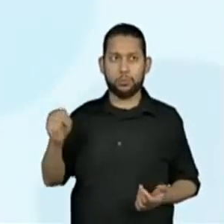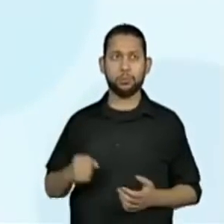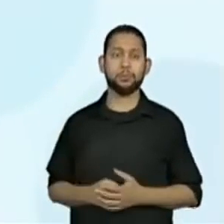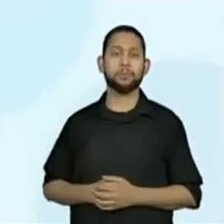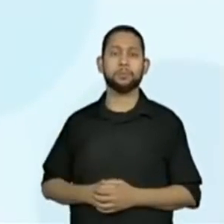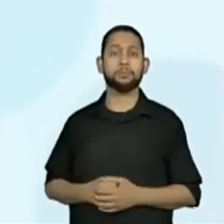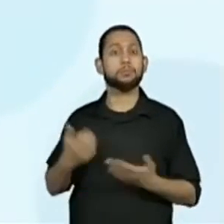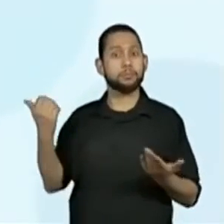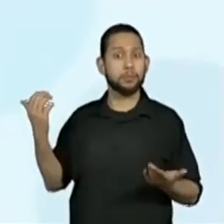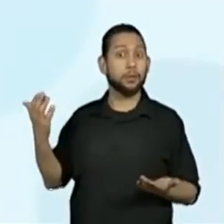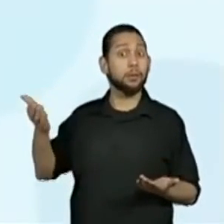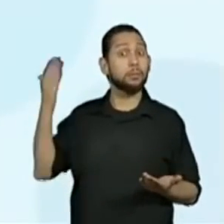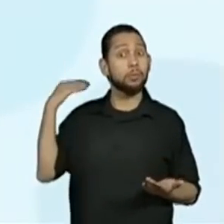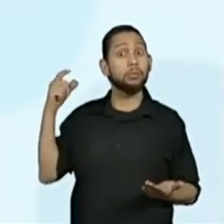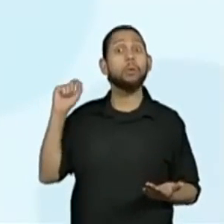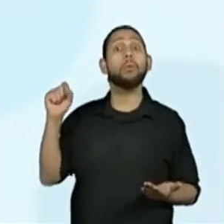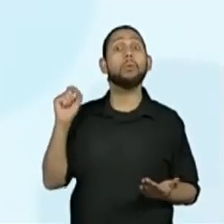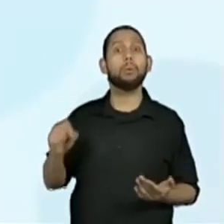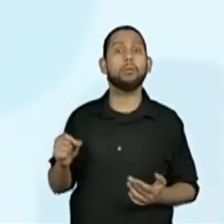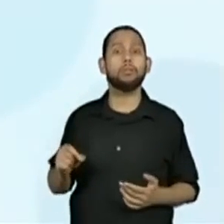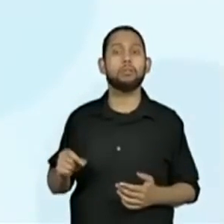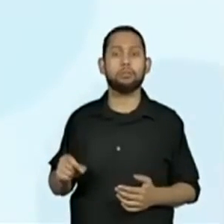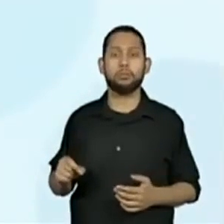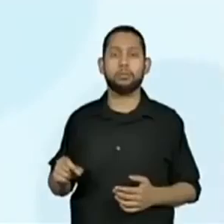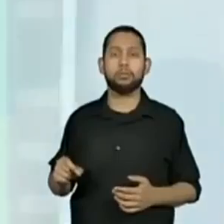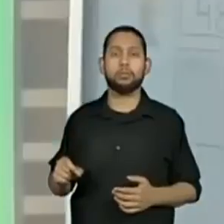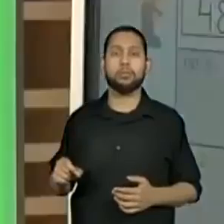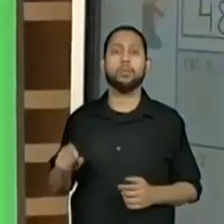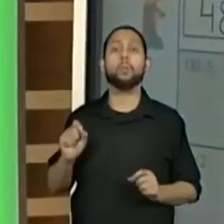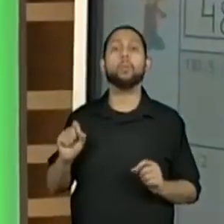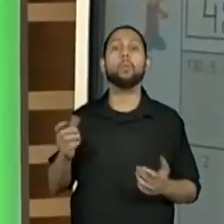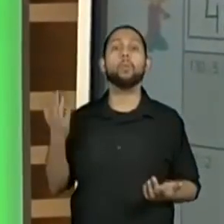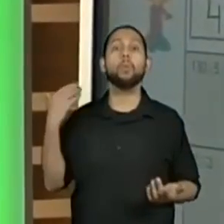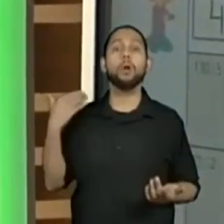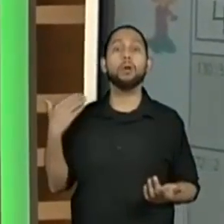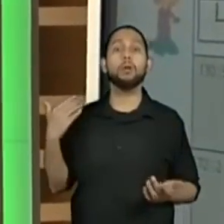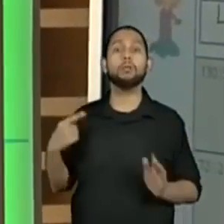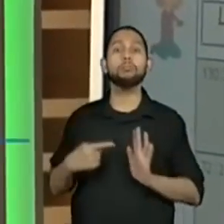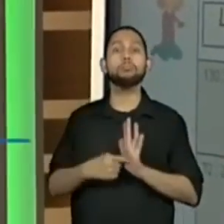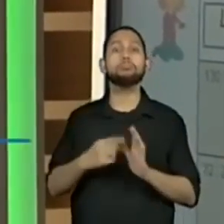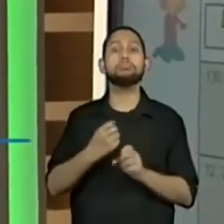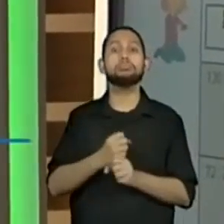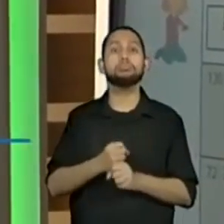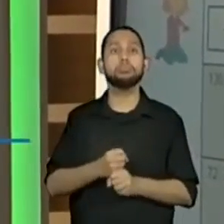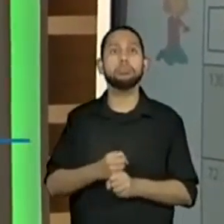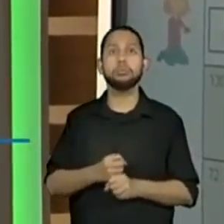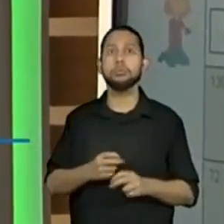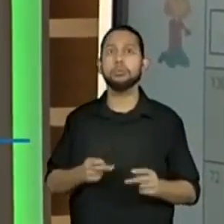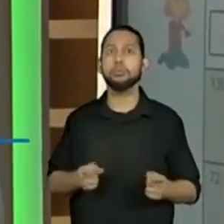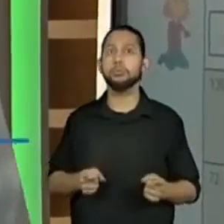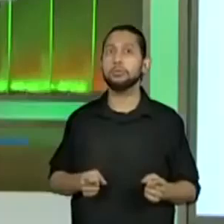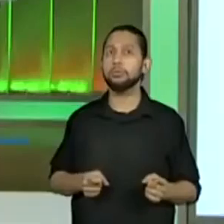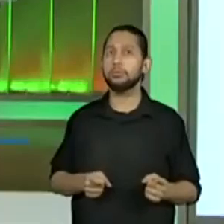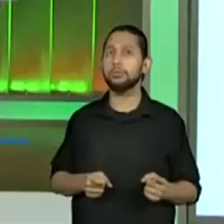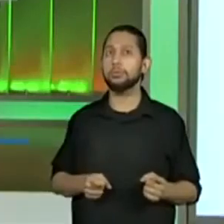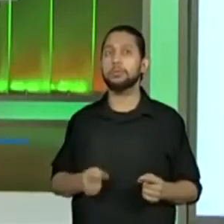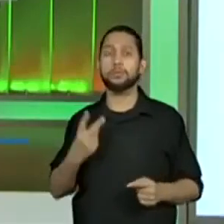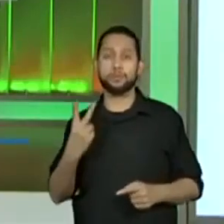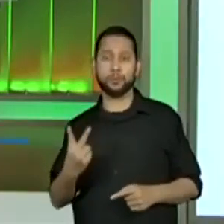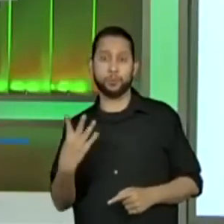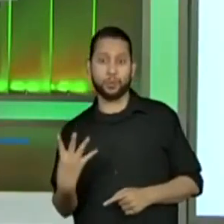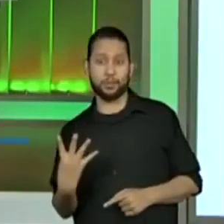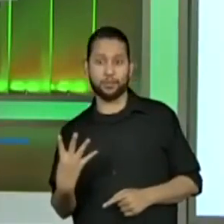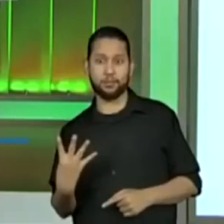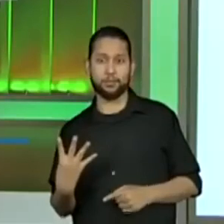O resultado anterior, antes de multiplicar por dois, qual era? Qual era? Era 24.